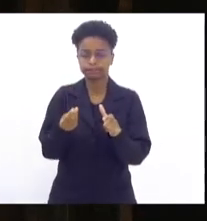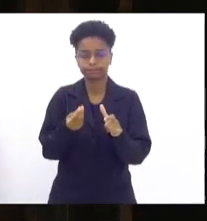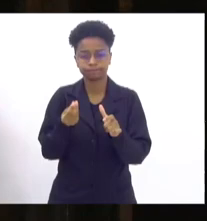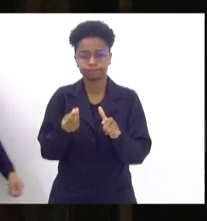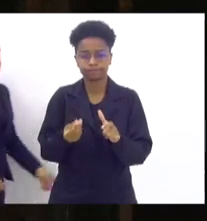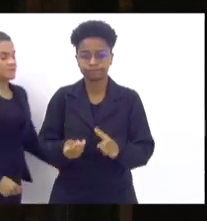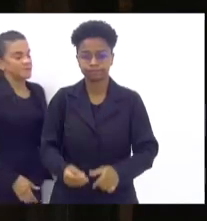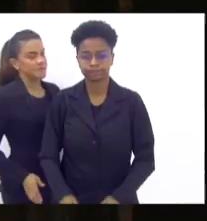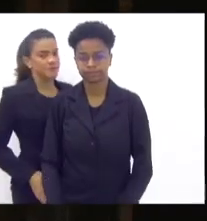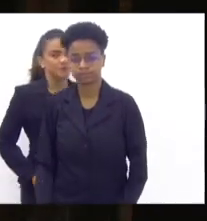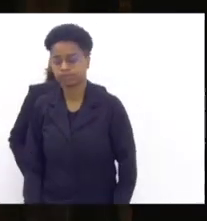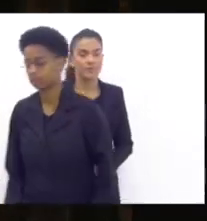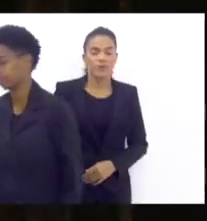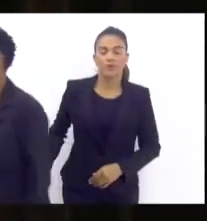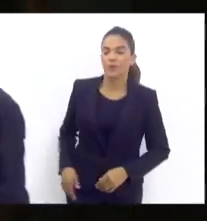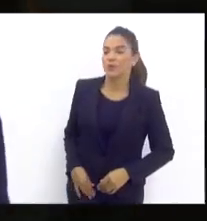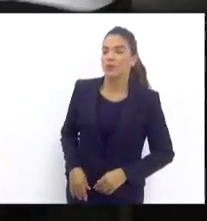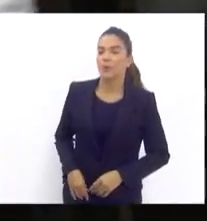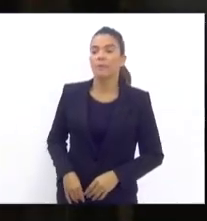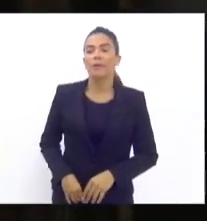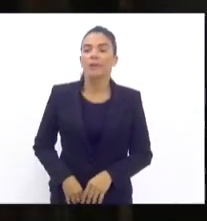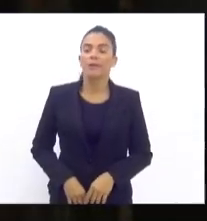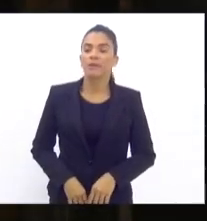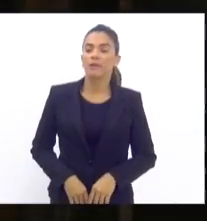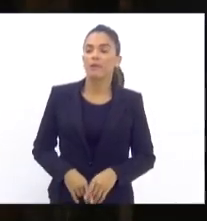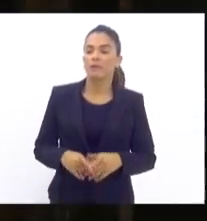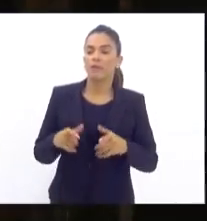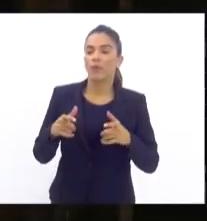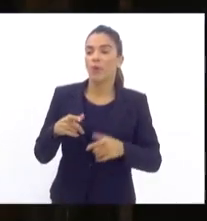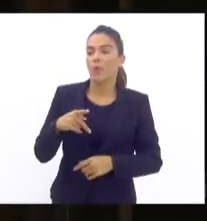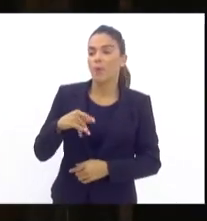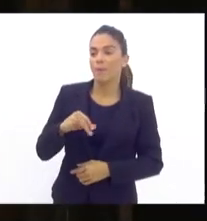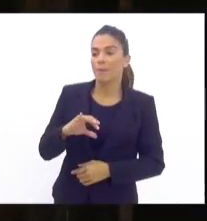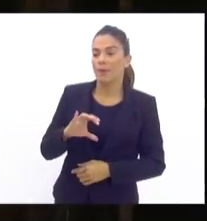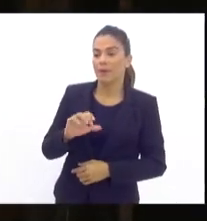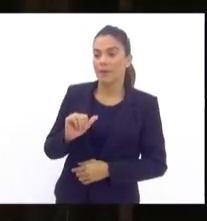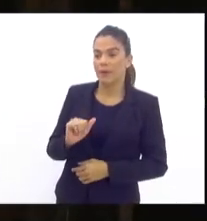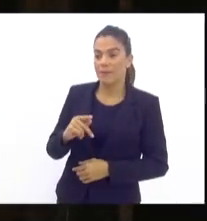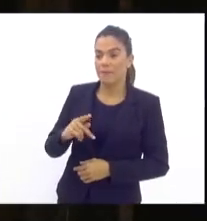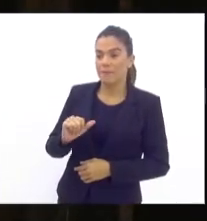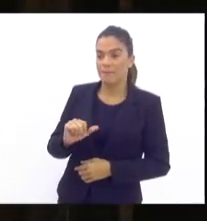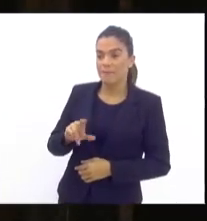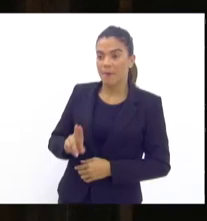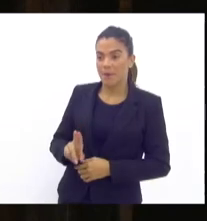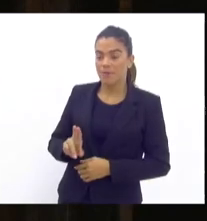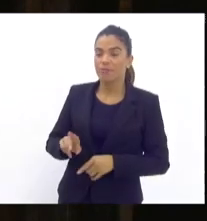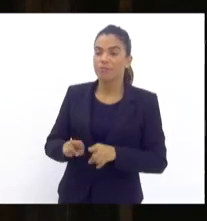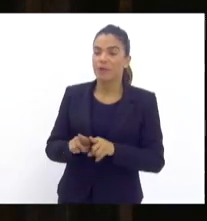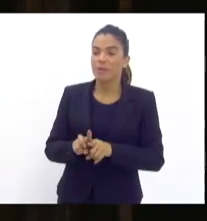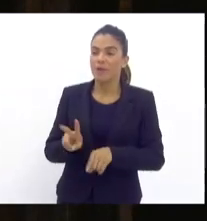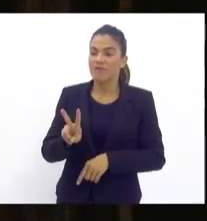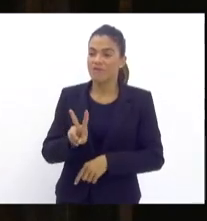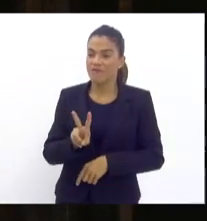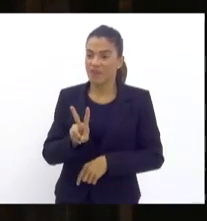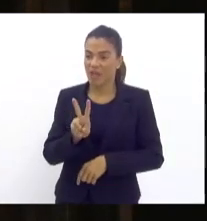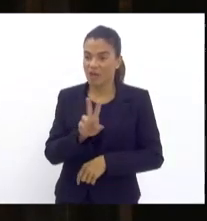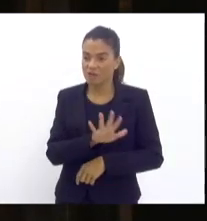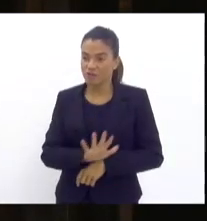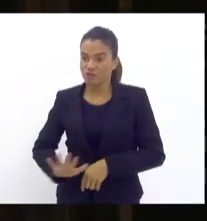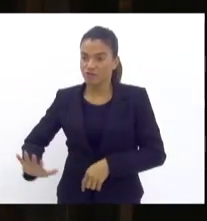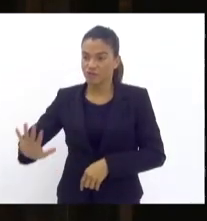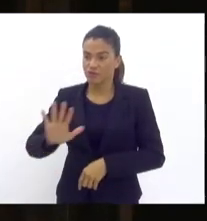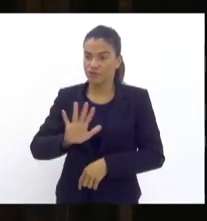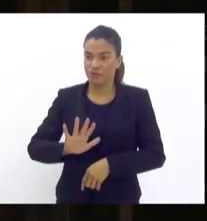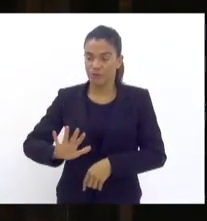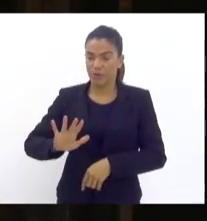juntamente com Pica-Pau e Cidade Alta e Vigário-Geral e Parada